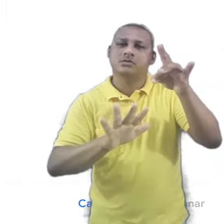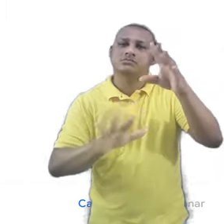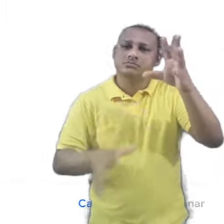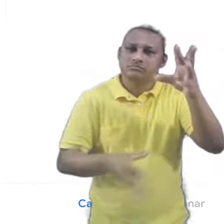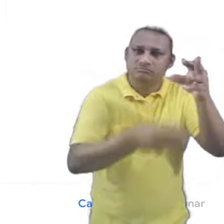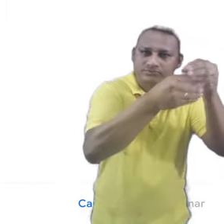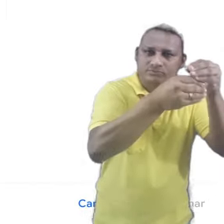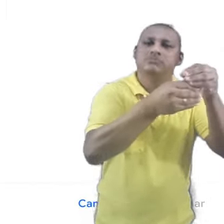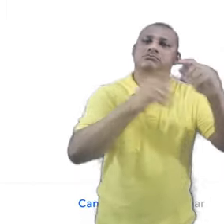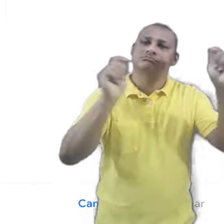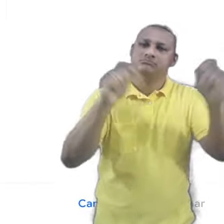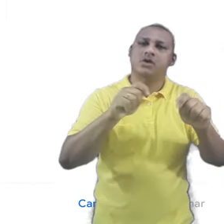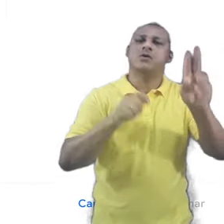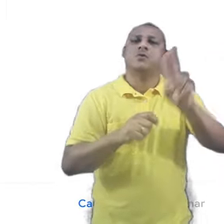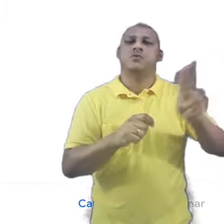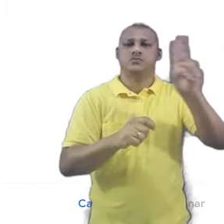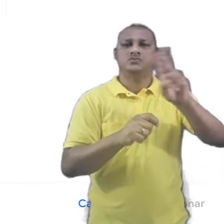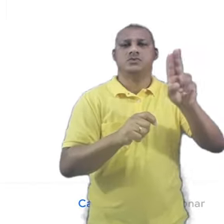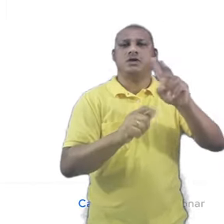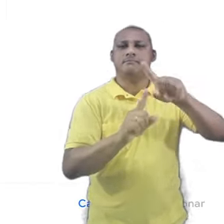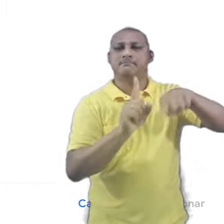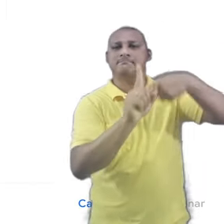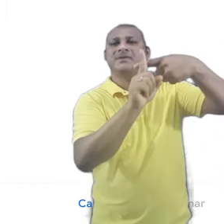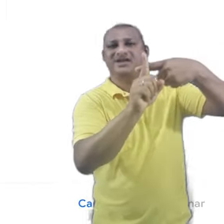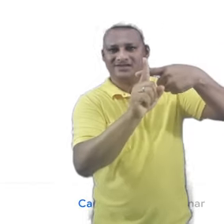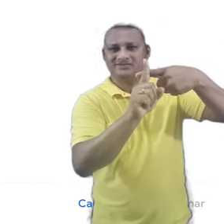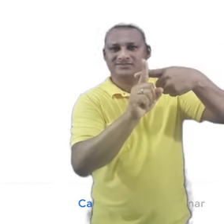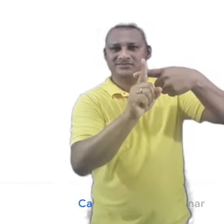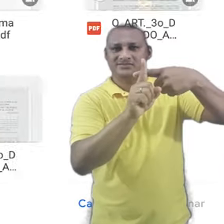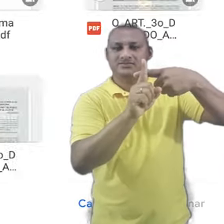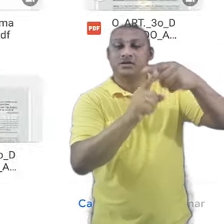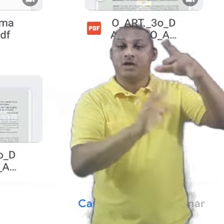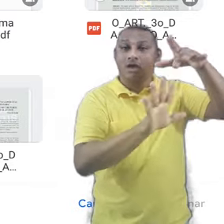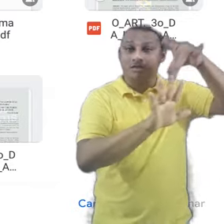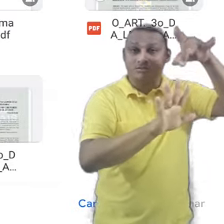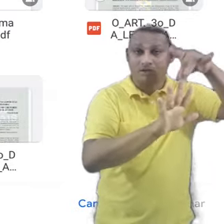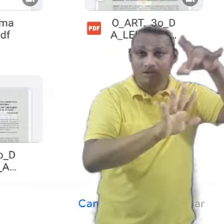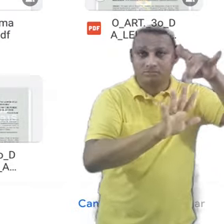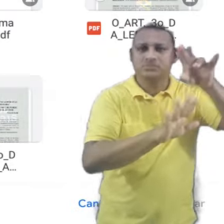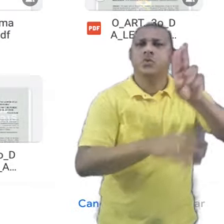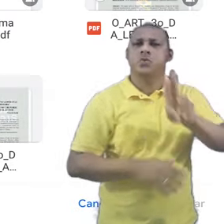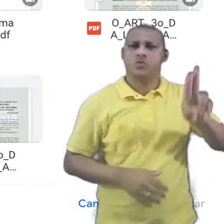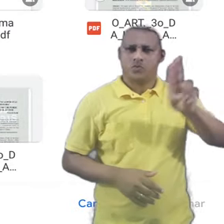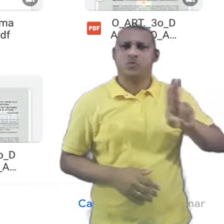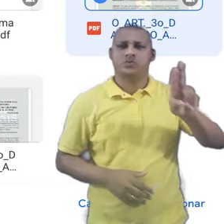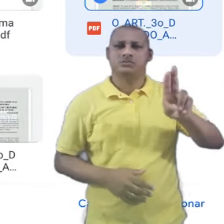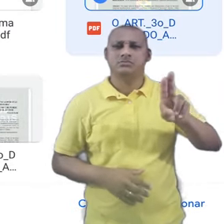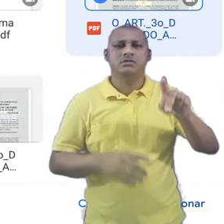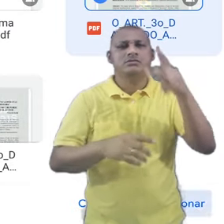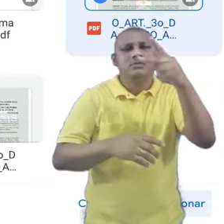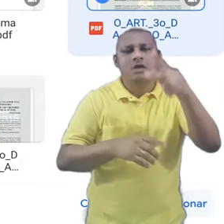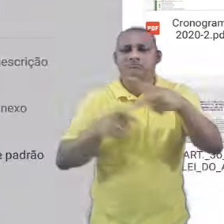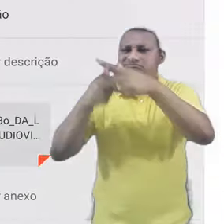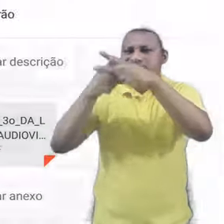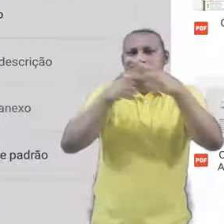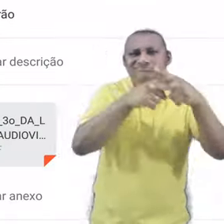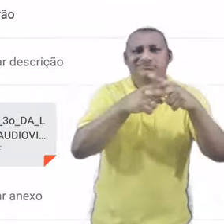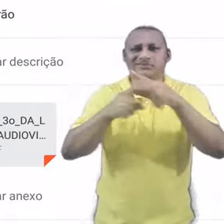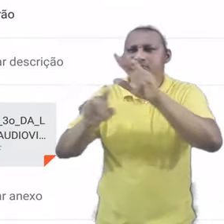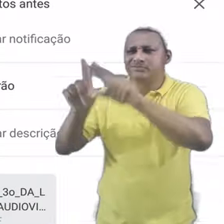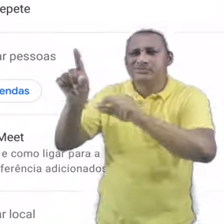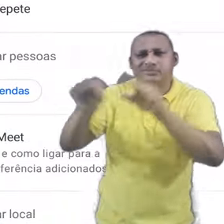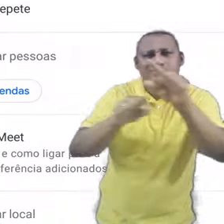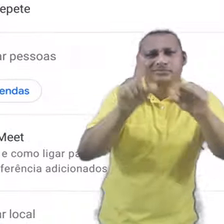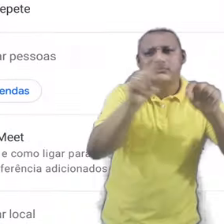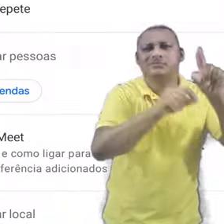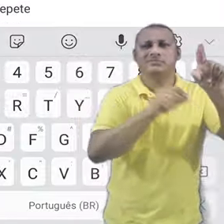no Google Agenda, clicando em Adicionar Anexo e selecionando entre as nossas pastas